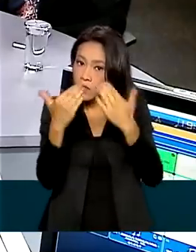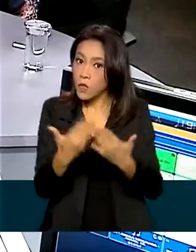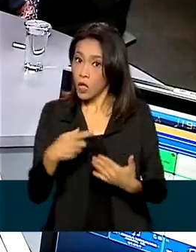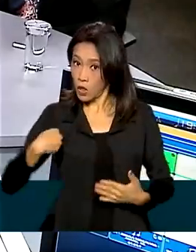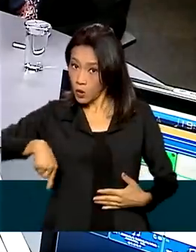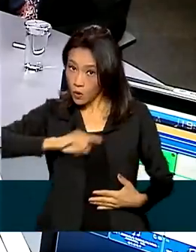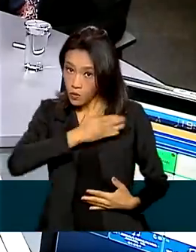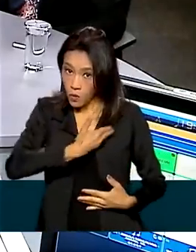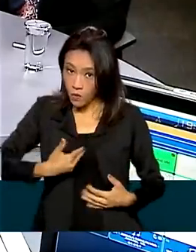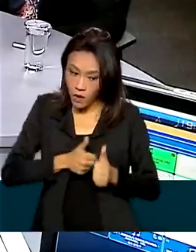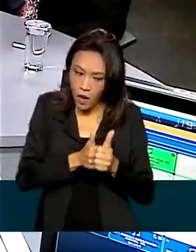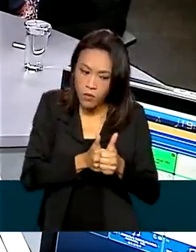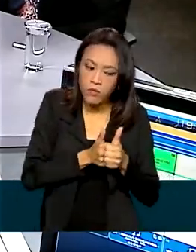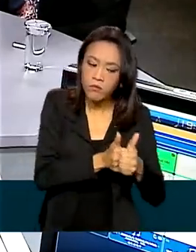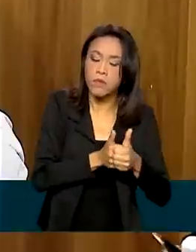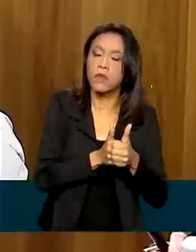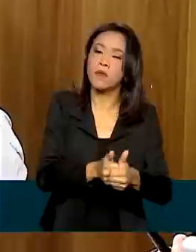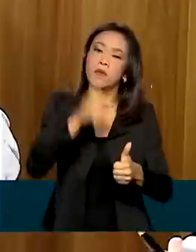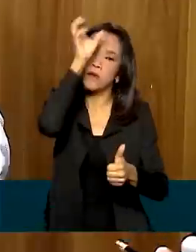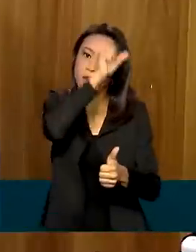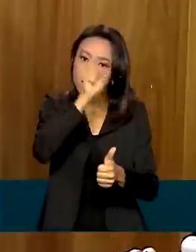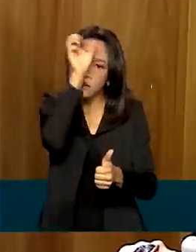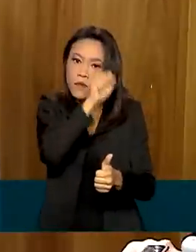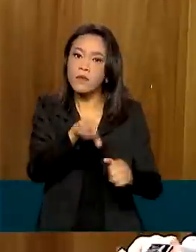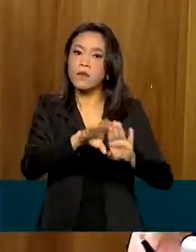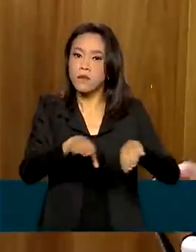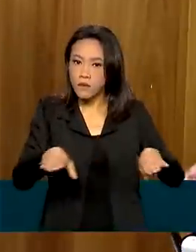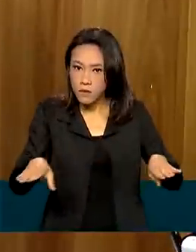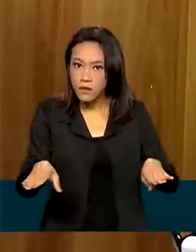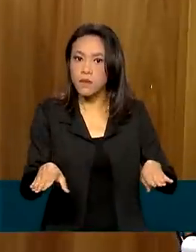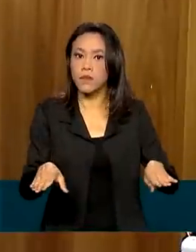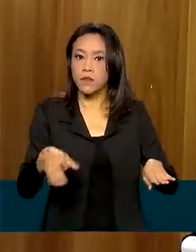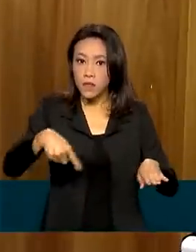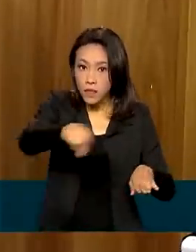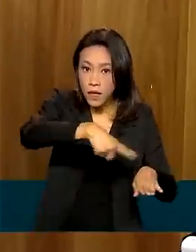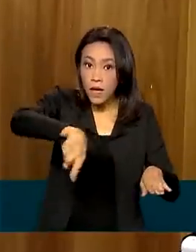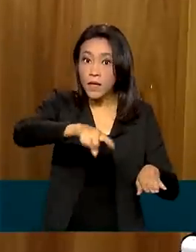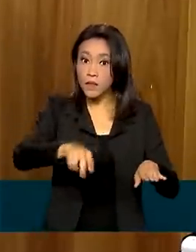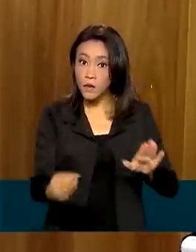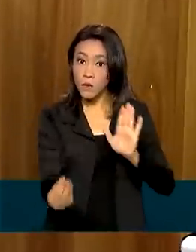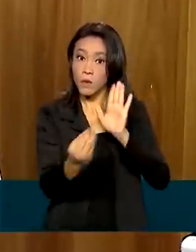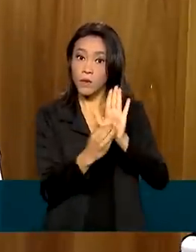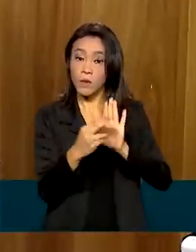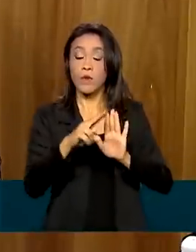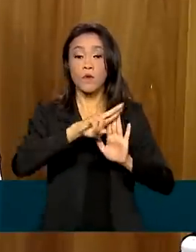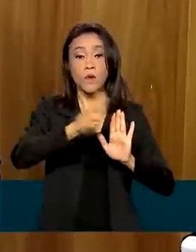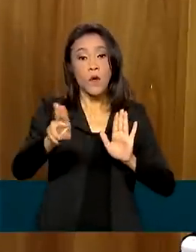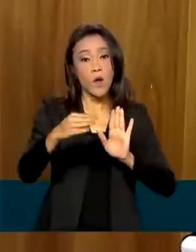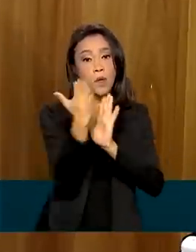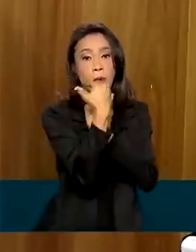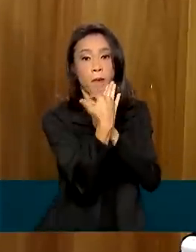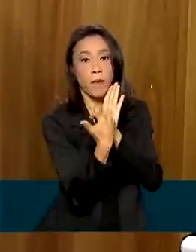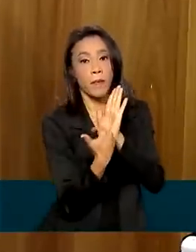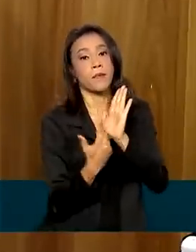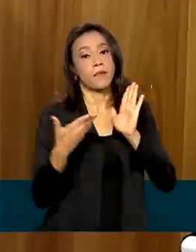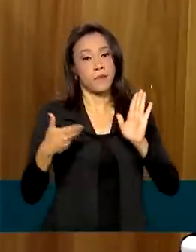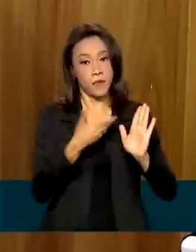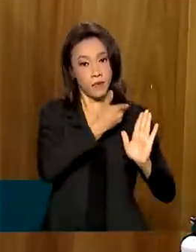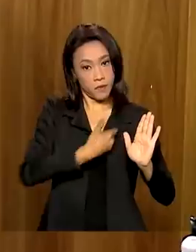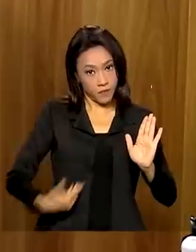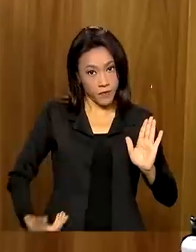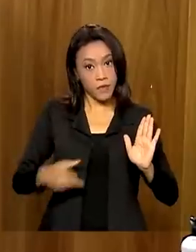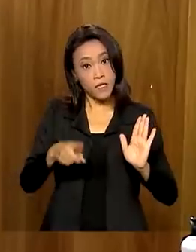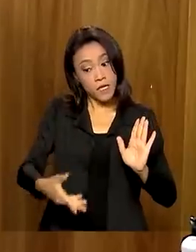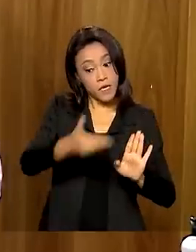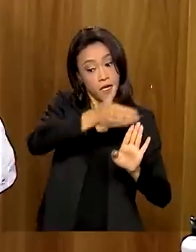andamento do aprendizado das crianças que estão inseridas no programa Auxílio Brasil, a gente consegue fazer o pagamento o